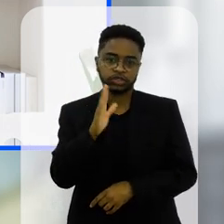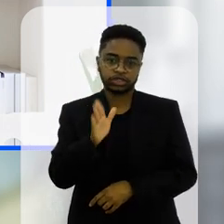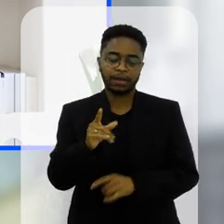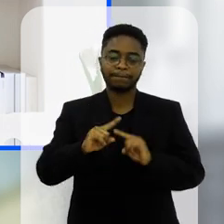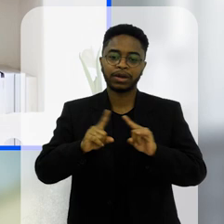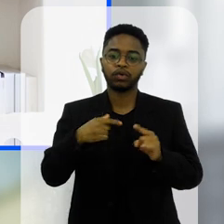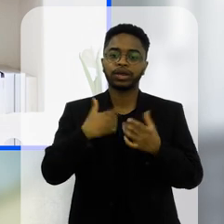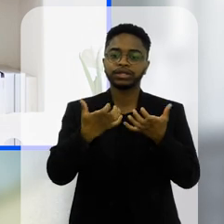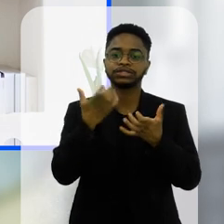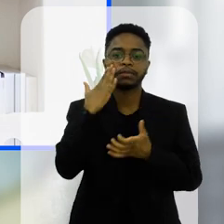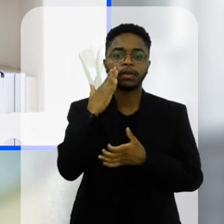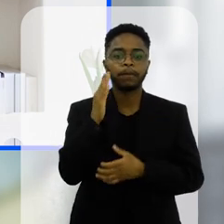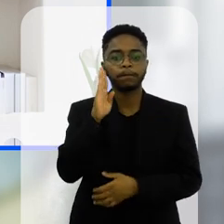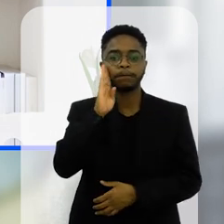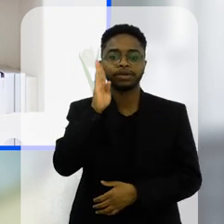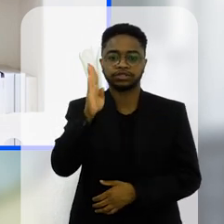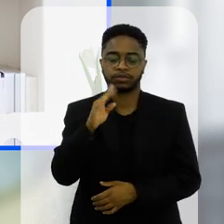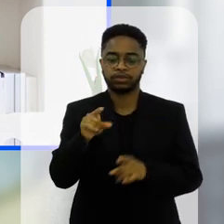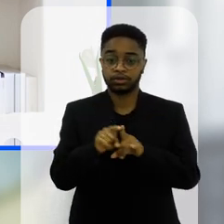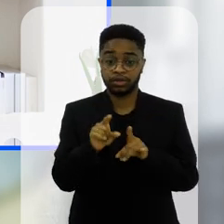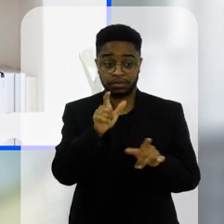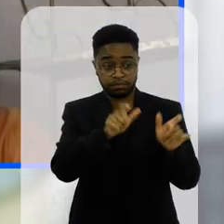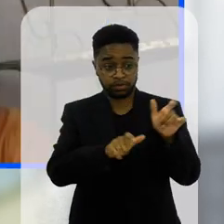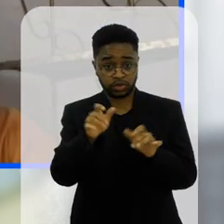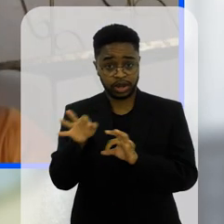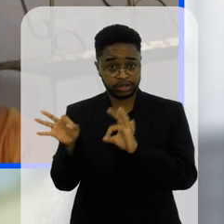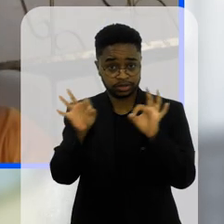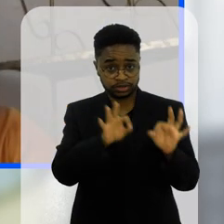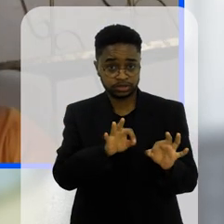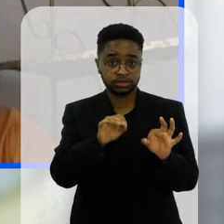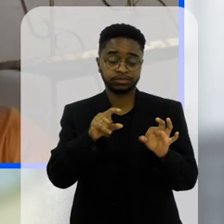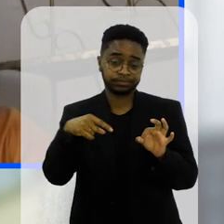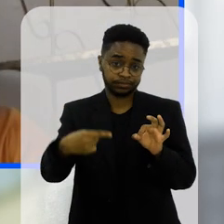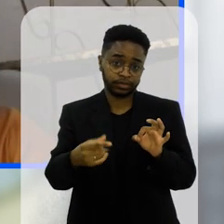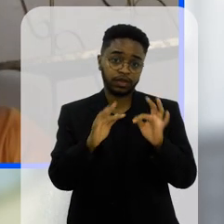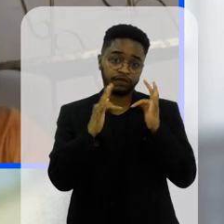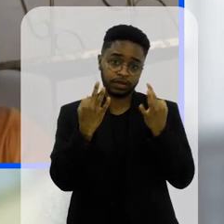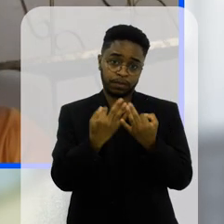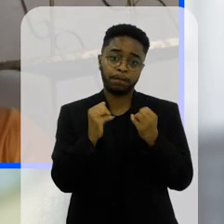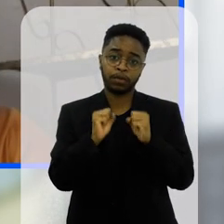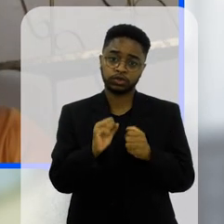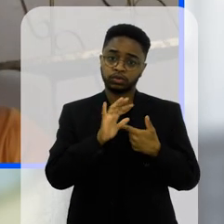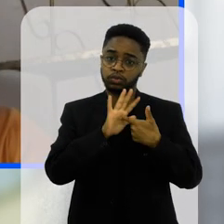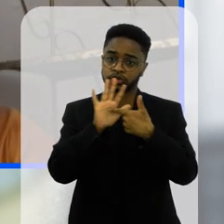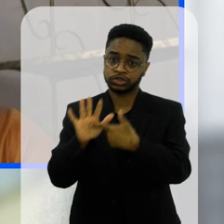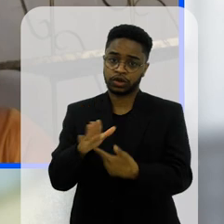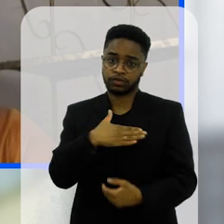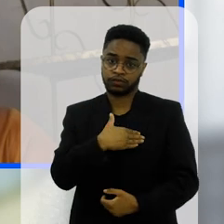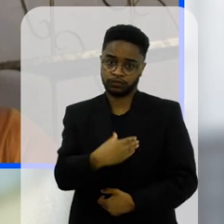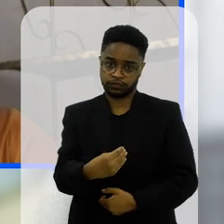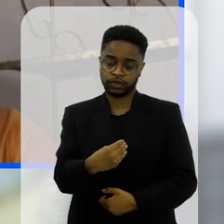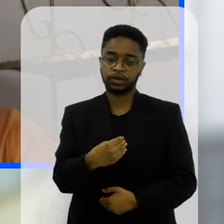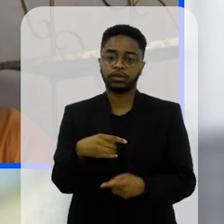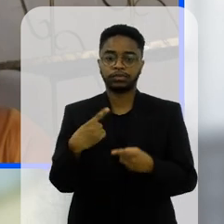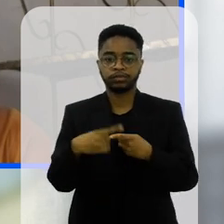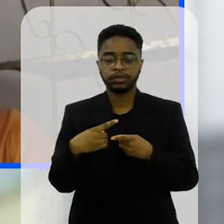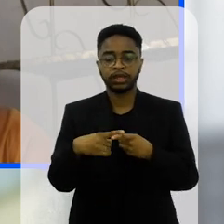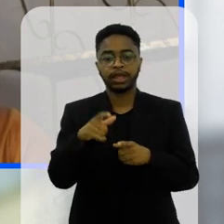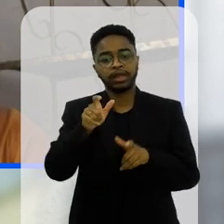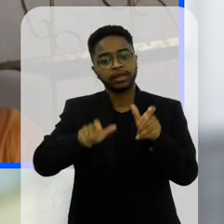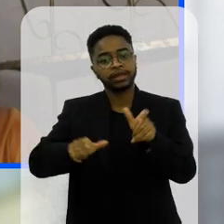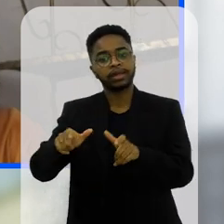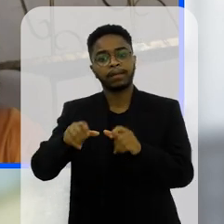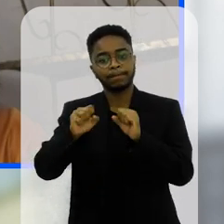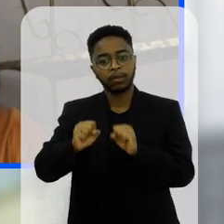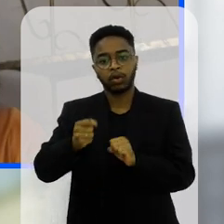puder falar os principais pra gente por favor até pra quem nos assiste depois talvez pais e mães mostrem o programa aí pros seus filhos pra eles